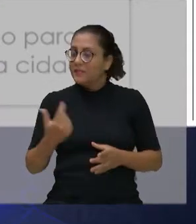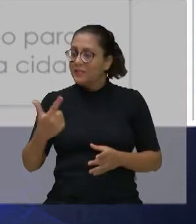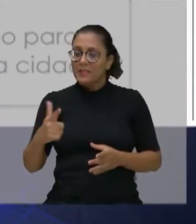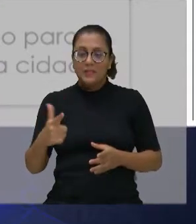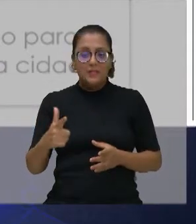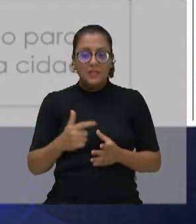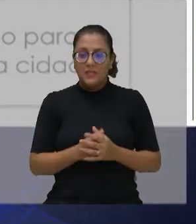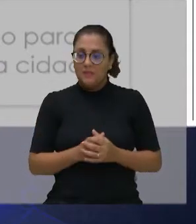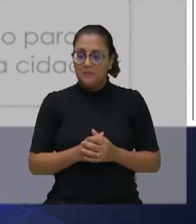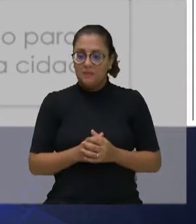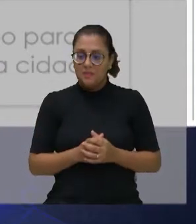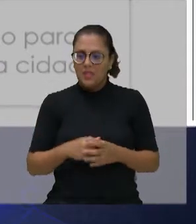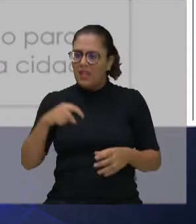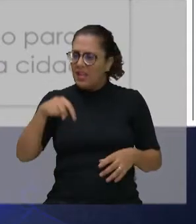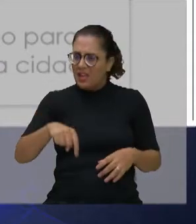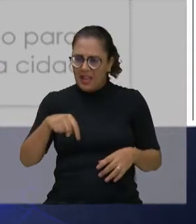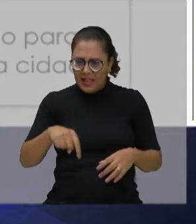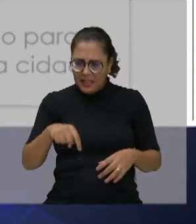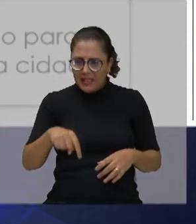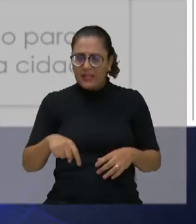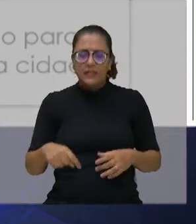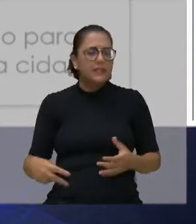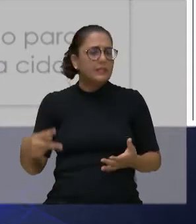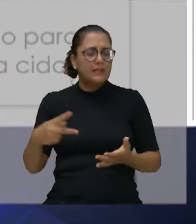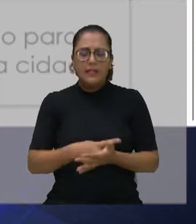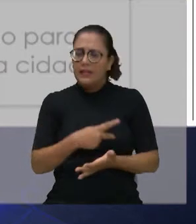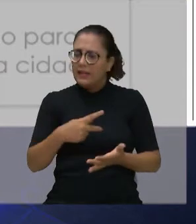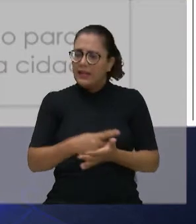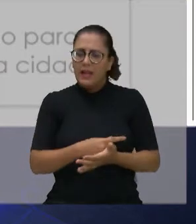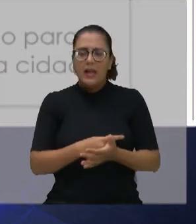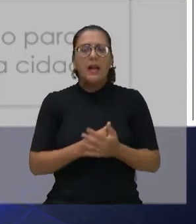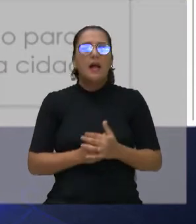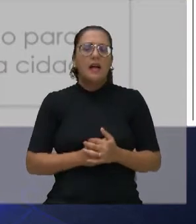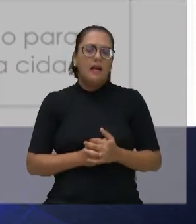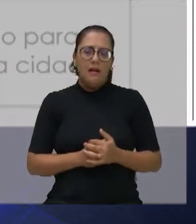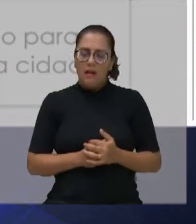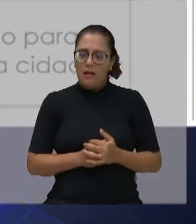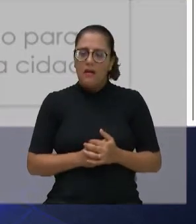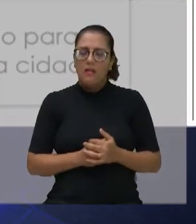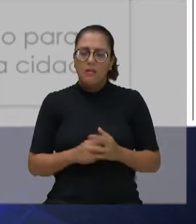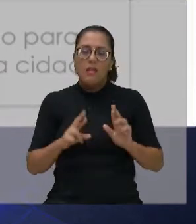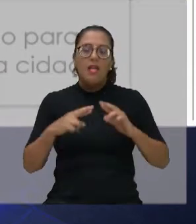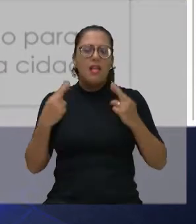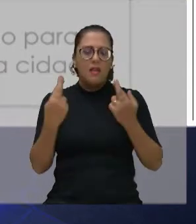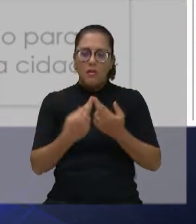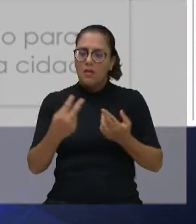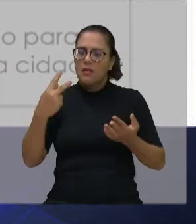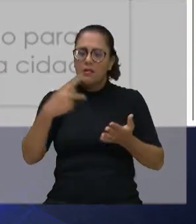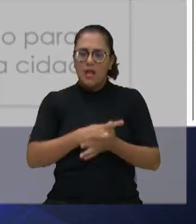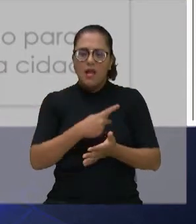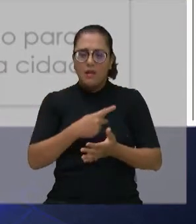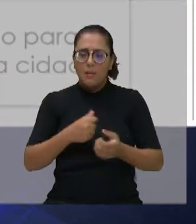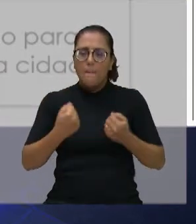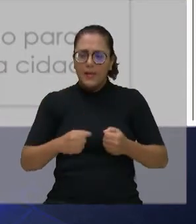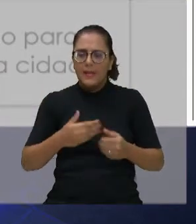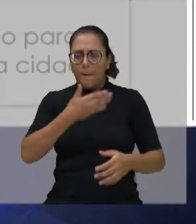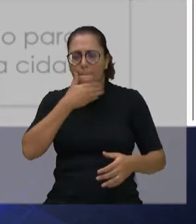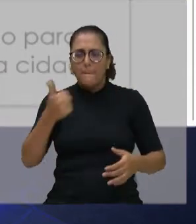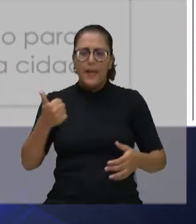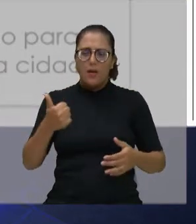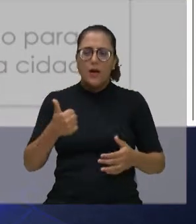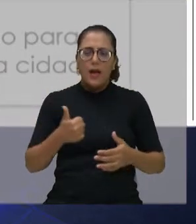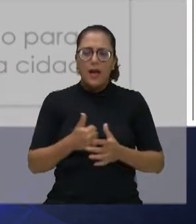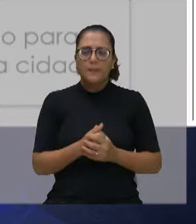que a gente vem conduzindo as sessões de terça-feira, precisa ser melhorada e rediscutida. Mas